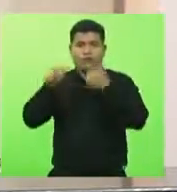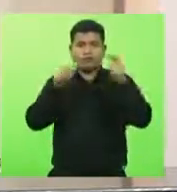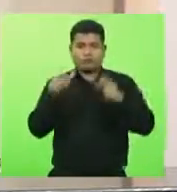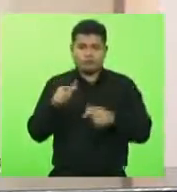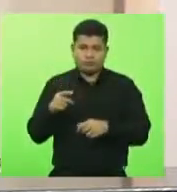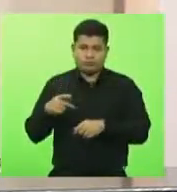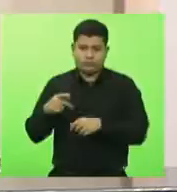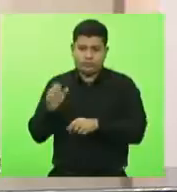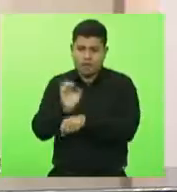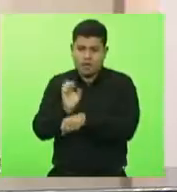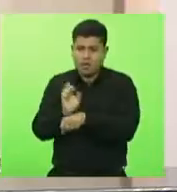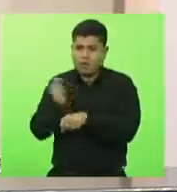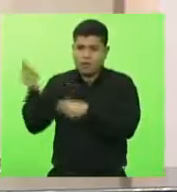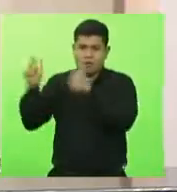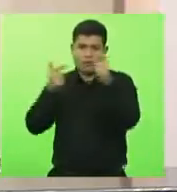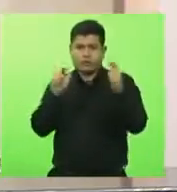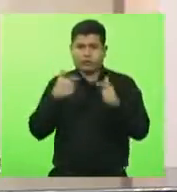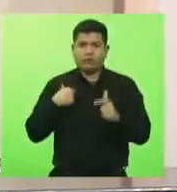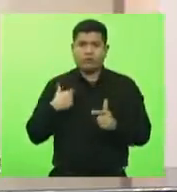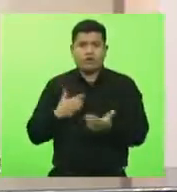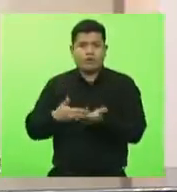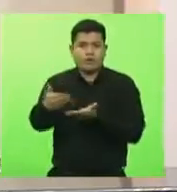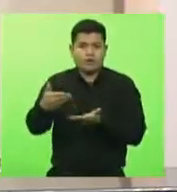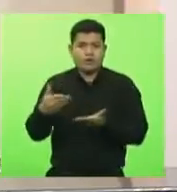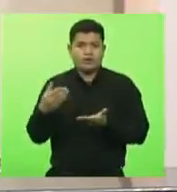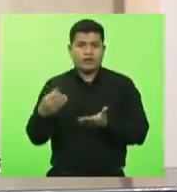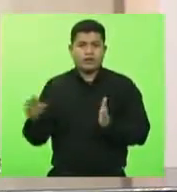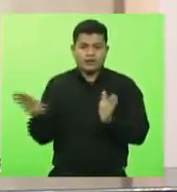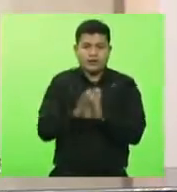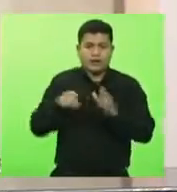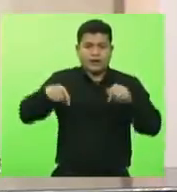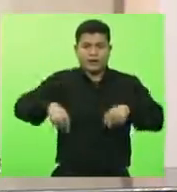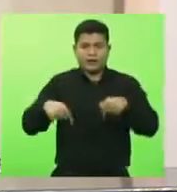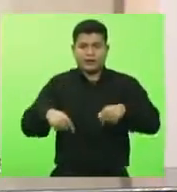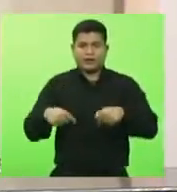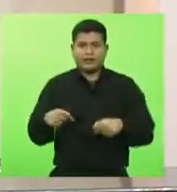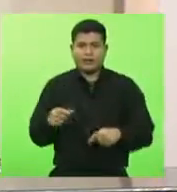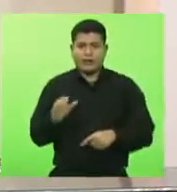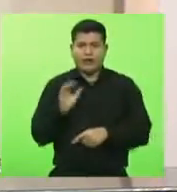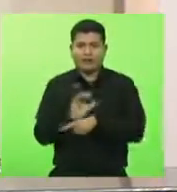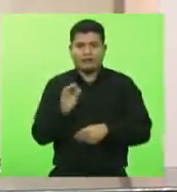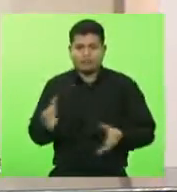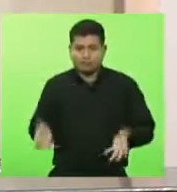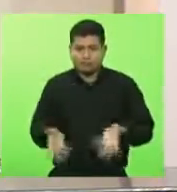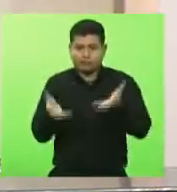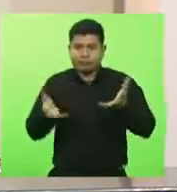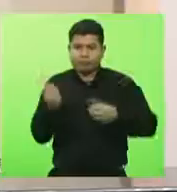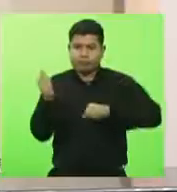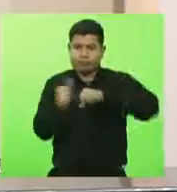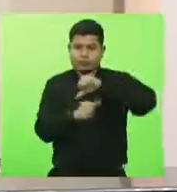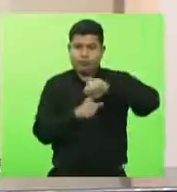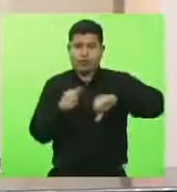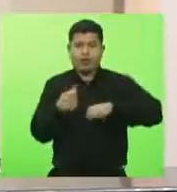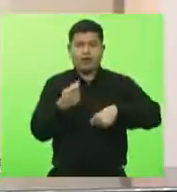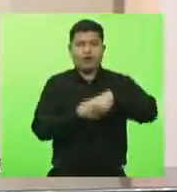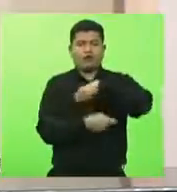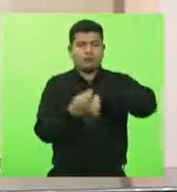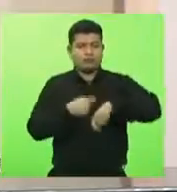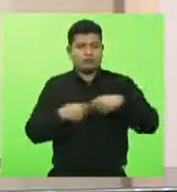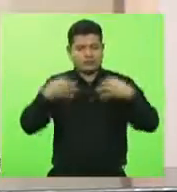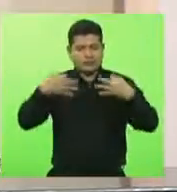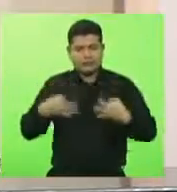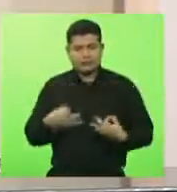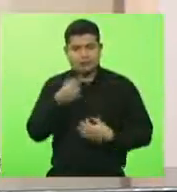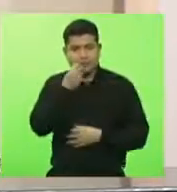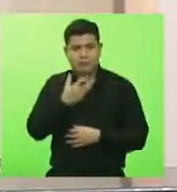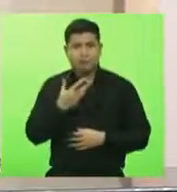vai passar por Santa Catarina, vai movimentar a economia de Santa Catarina, então esse é o grande mote desse projeto de lei, essa alteração que foi